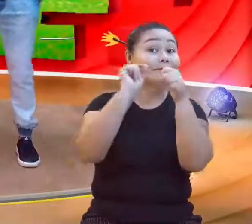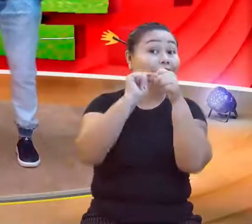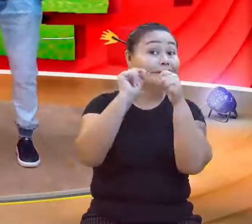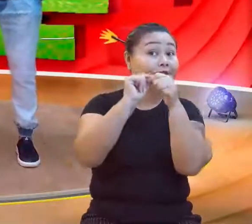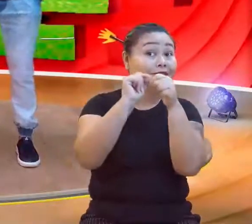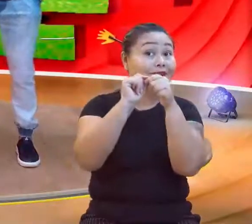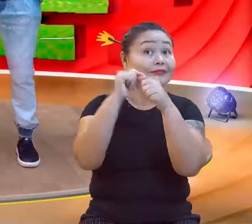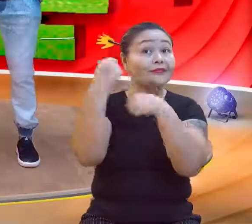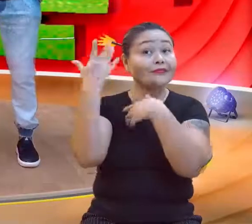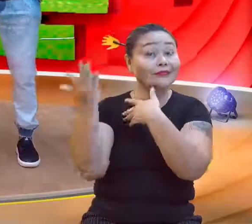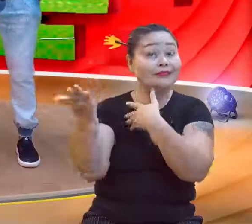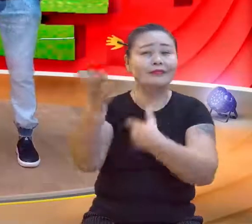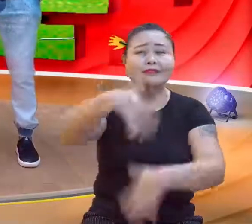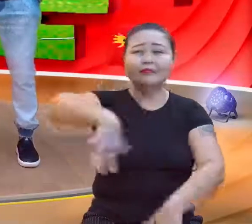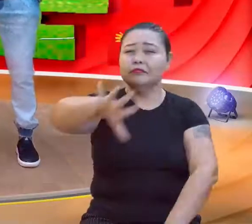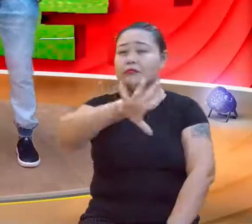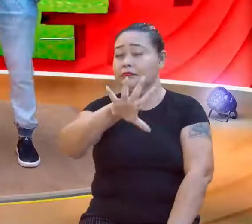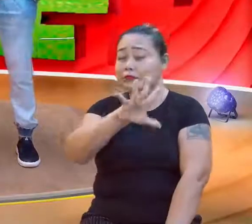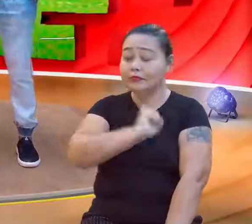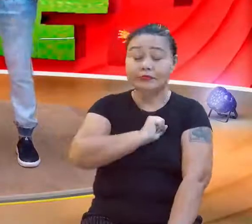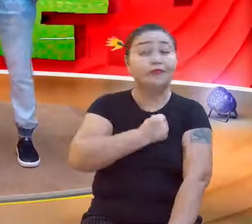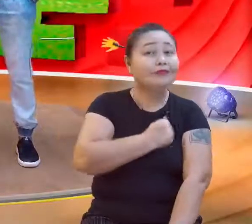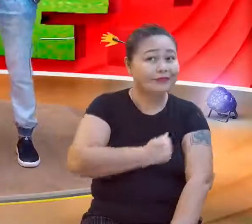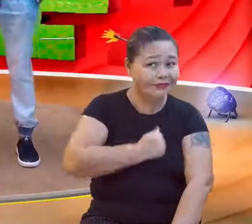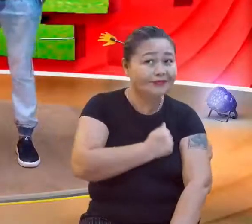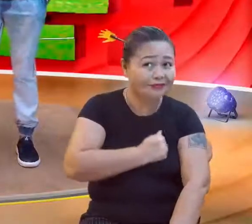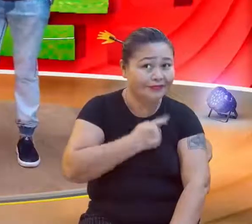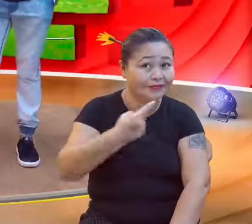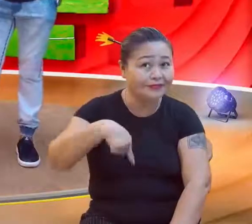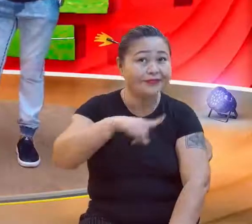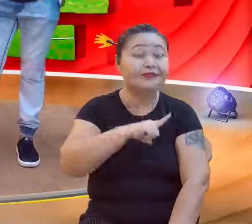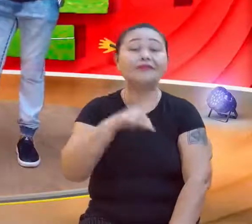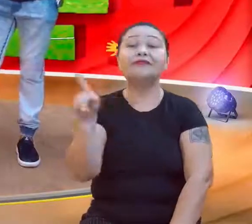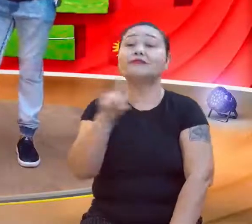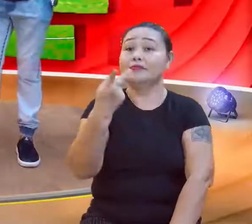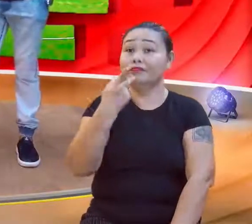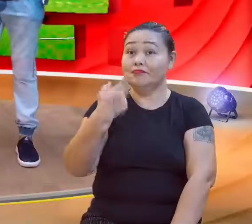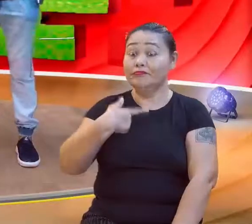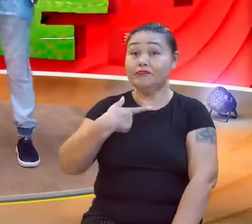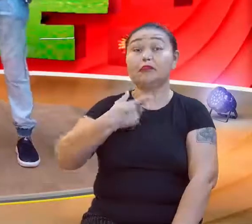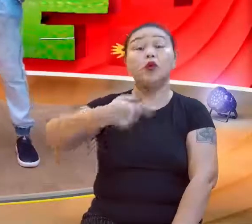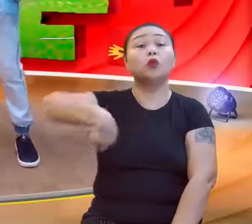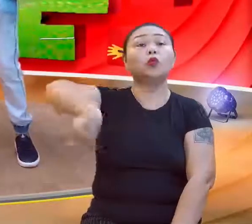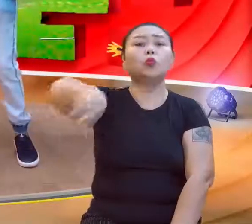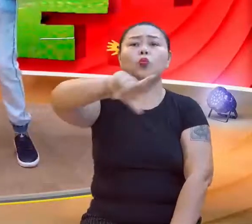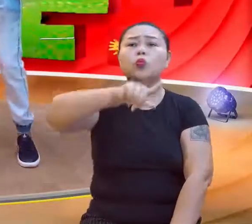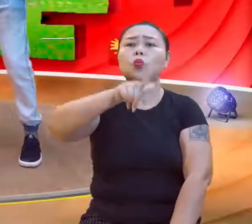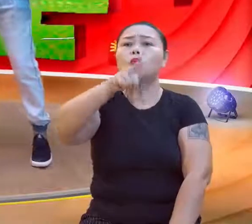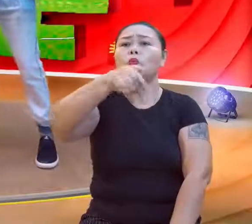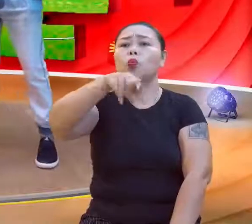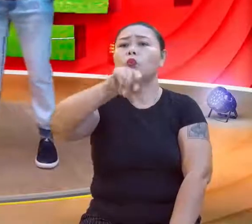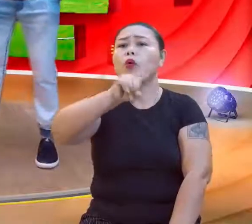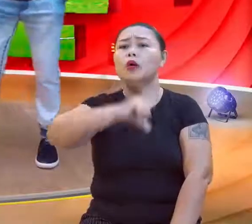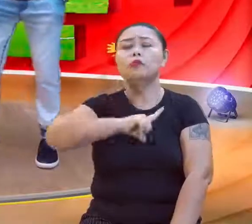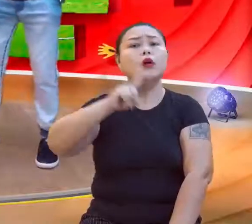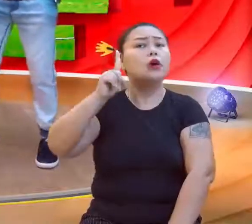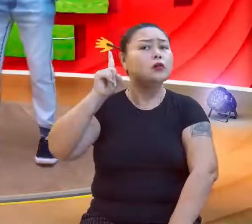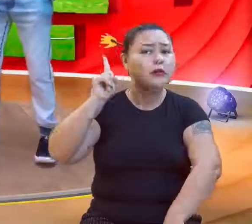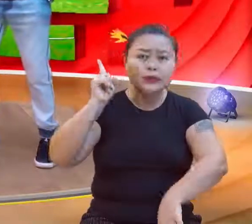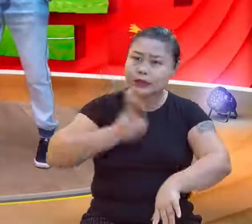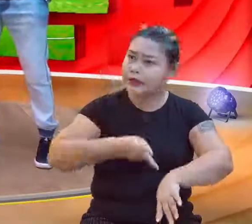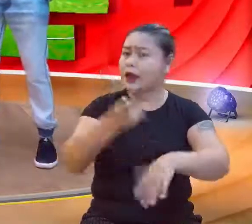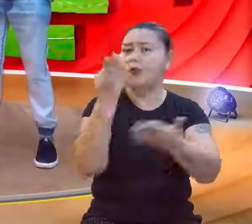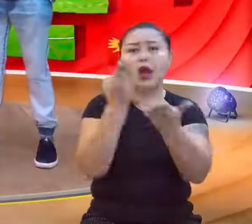A galera se amarra, fica com saudade do nosso quiz. Tem professor que disse para a gente que por eles, teria quiz toda aula. Toda aula.